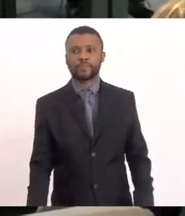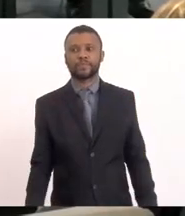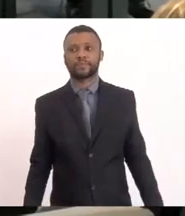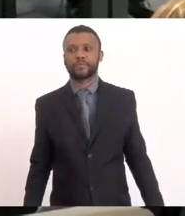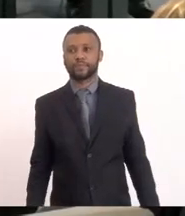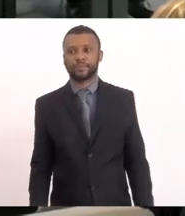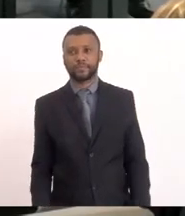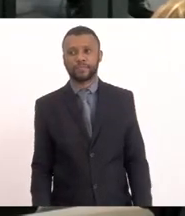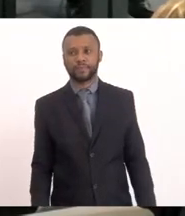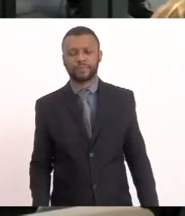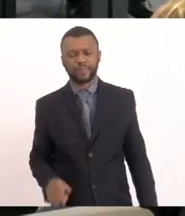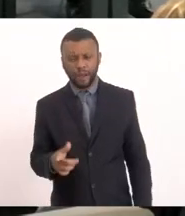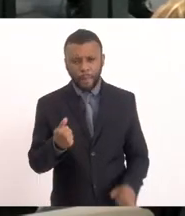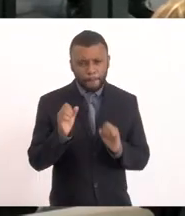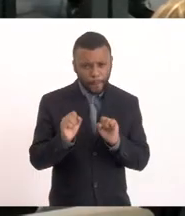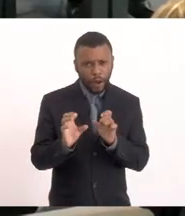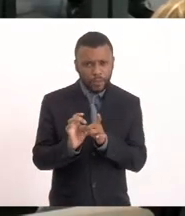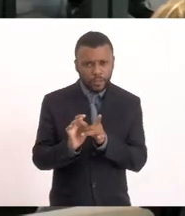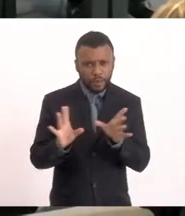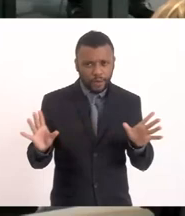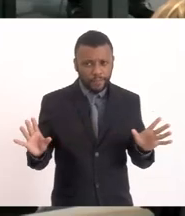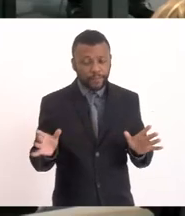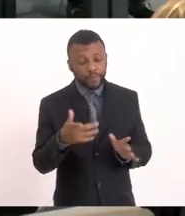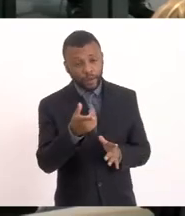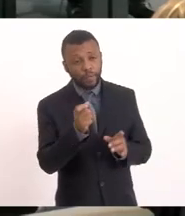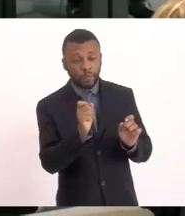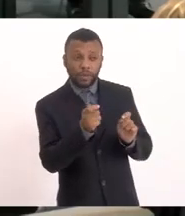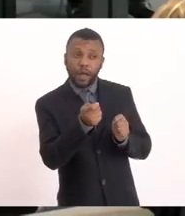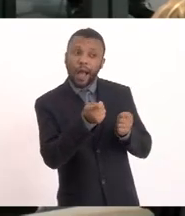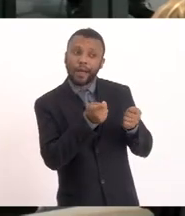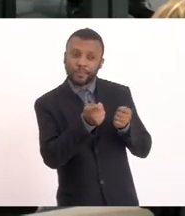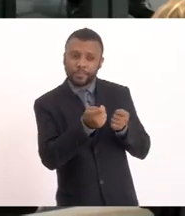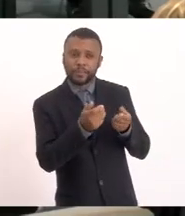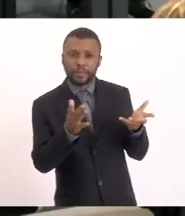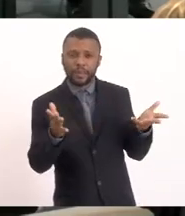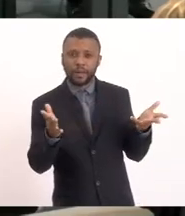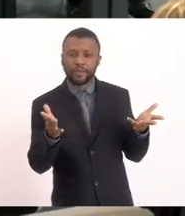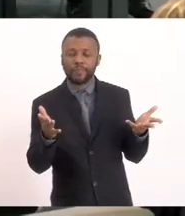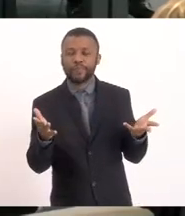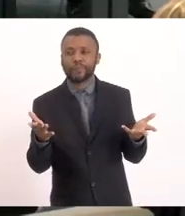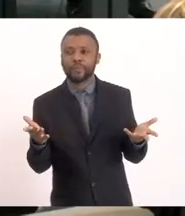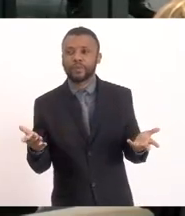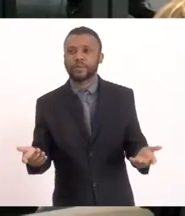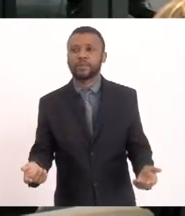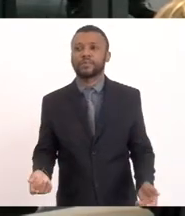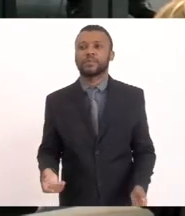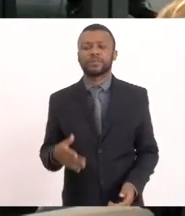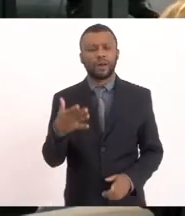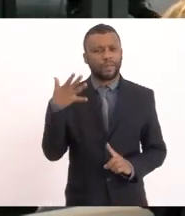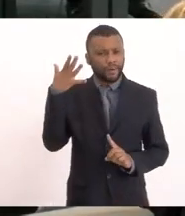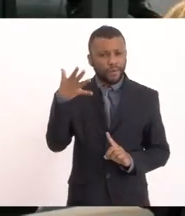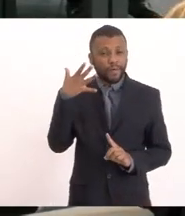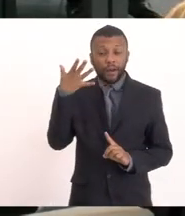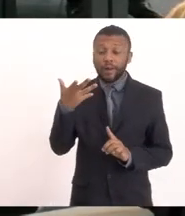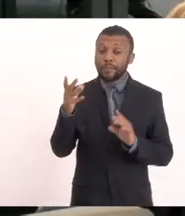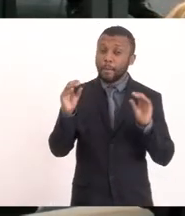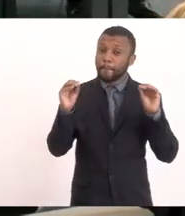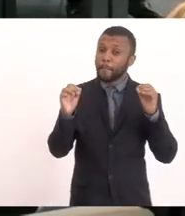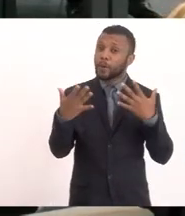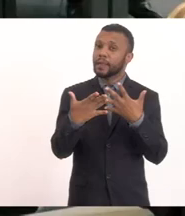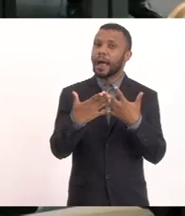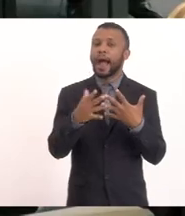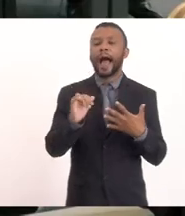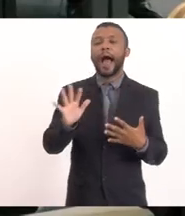É difícil? Hora de ministrar Agora Eu vou falar então Deixa eu não vou botar As imagens não Eu vou falar